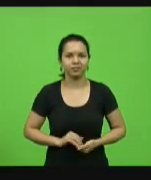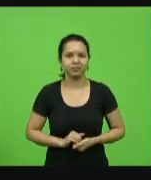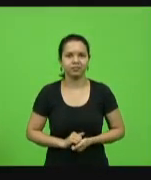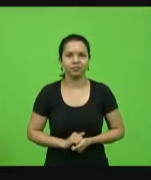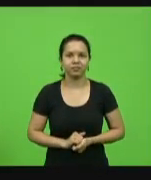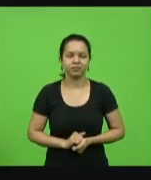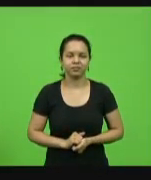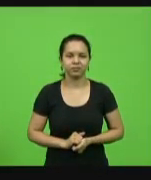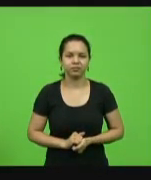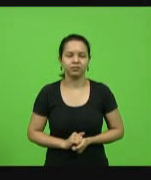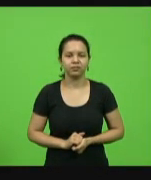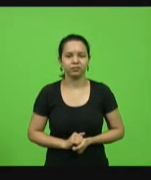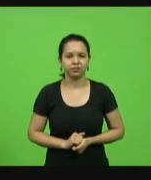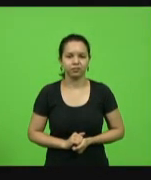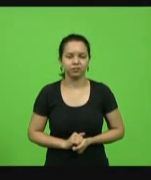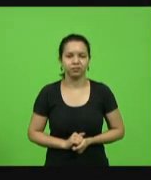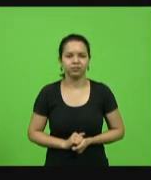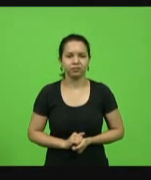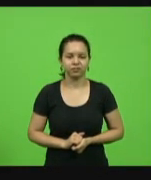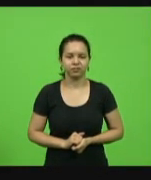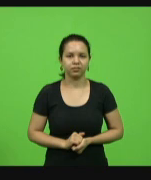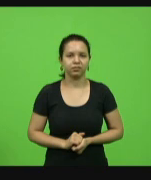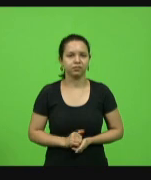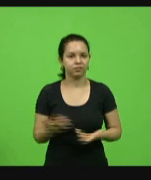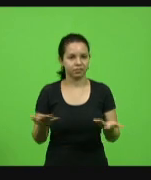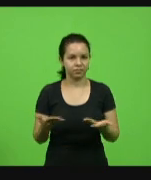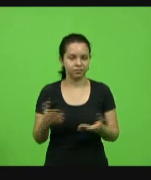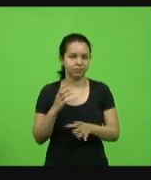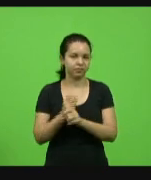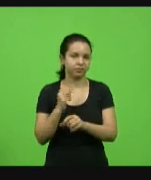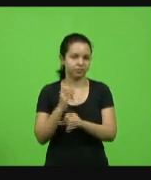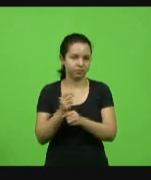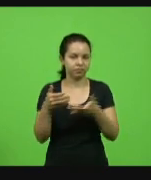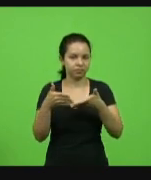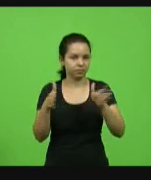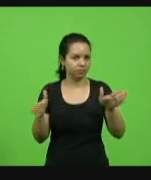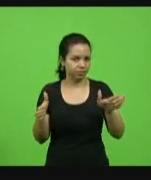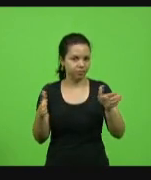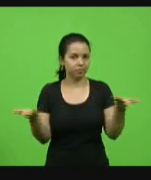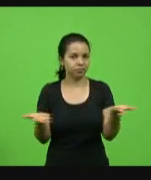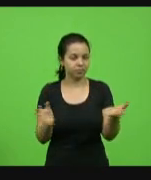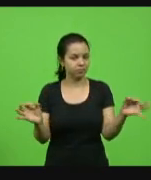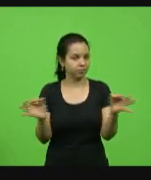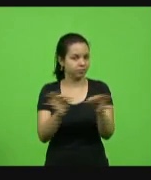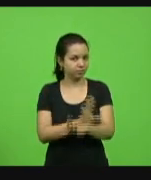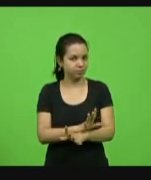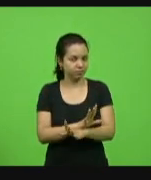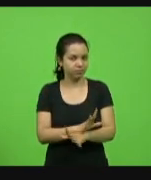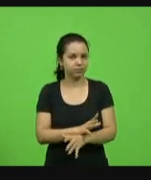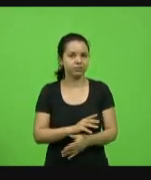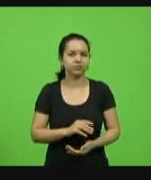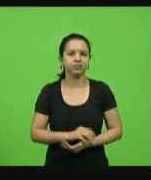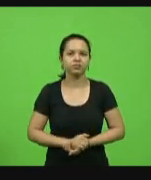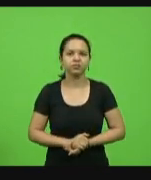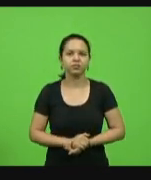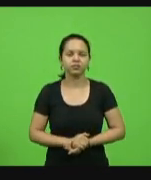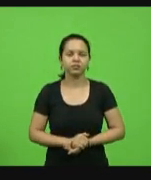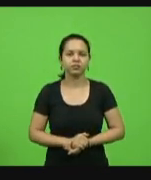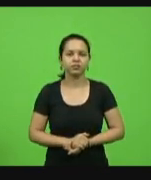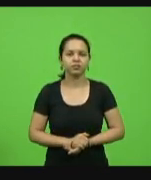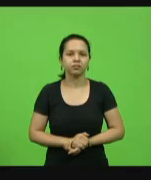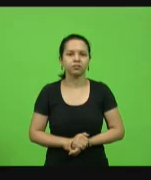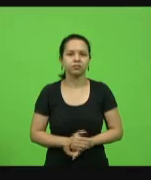Ainda estamos com a votação aberta no painel. Vamos encerrá-la e vamos fazer a chamada